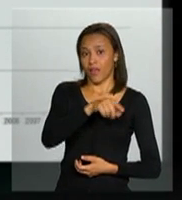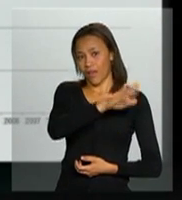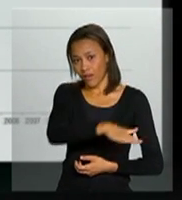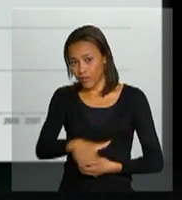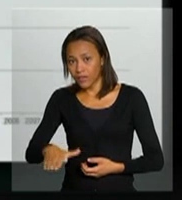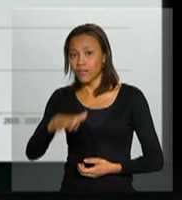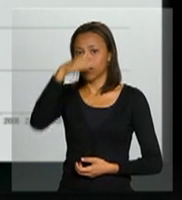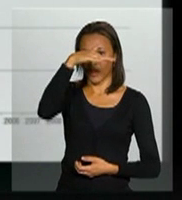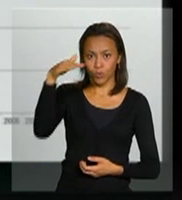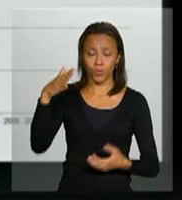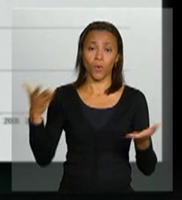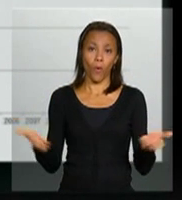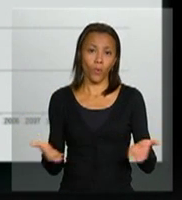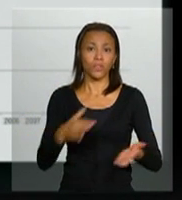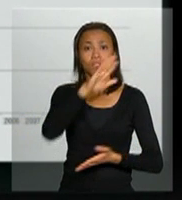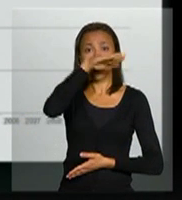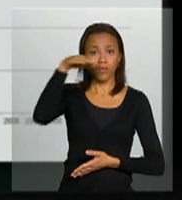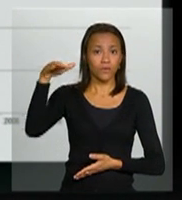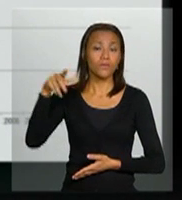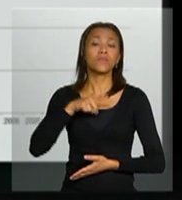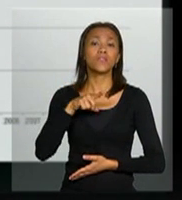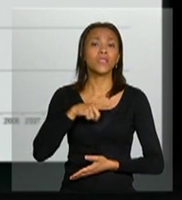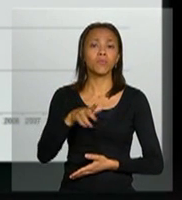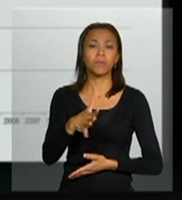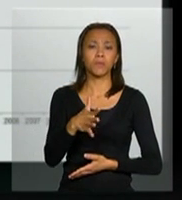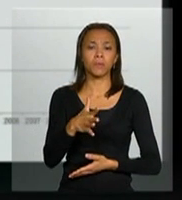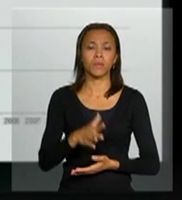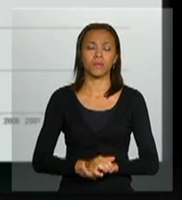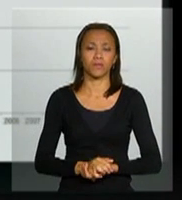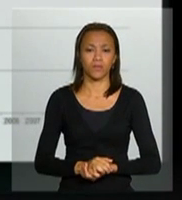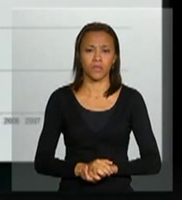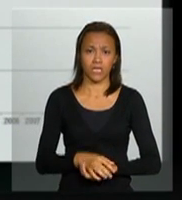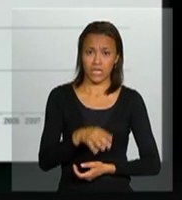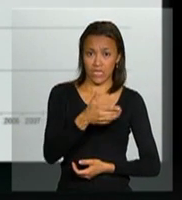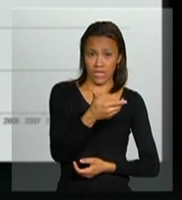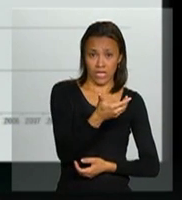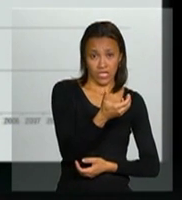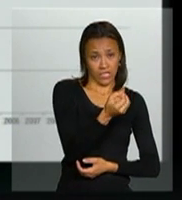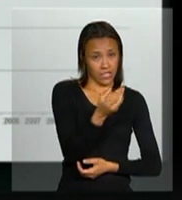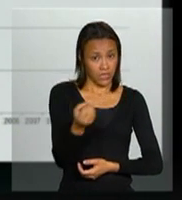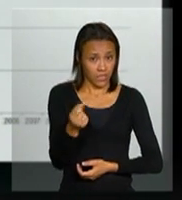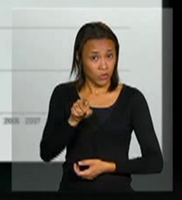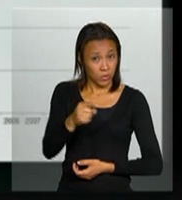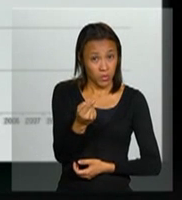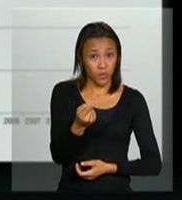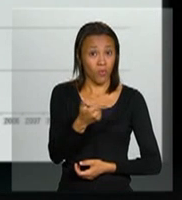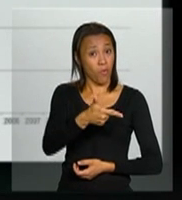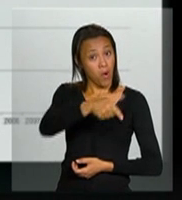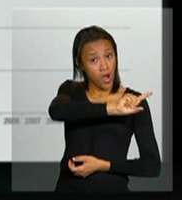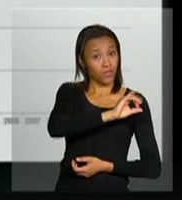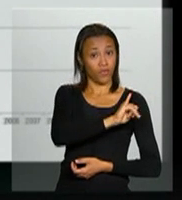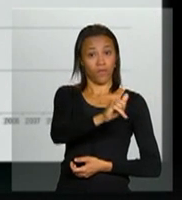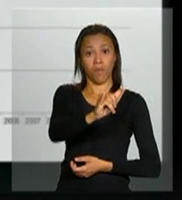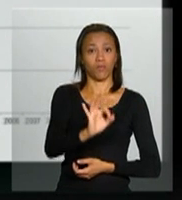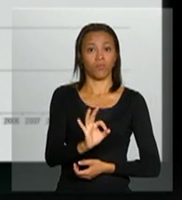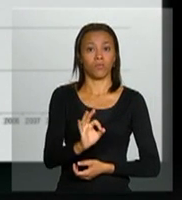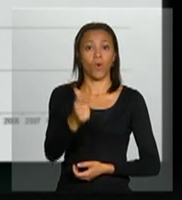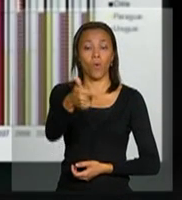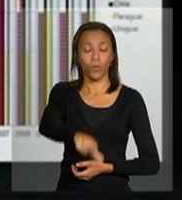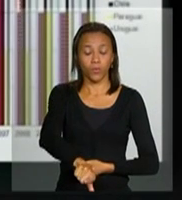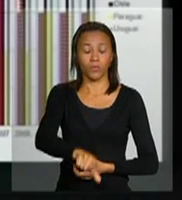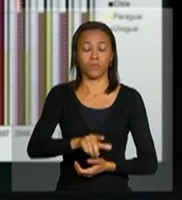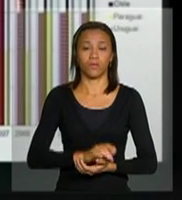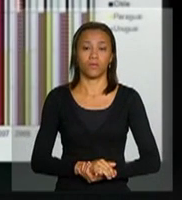nós temos aproximadamente 480 mil na prevalência e não mais os 600 mil como era estimado anteriormente. Próximo, por favor.